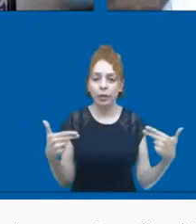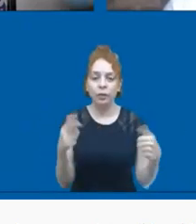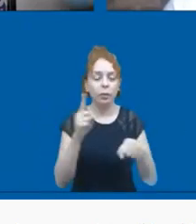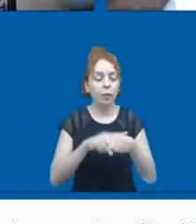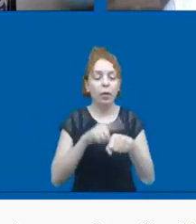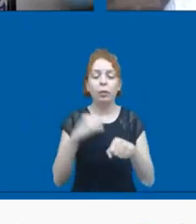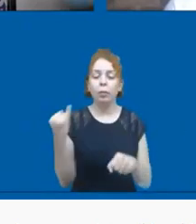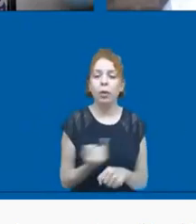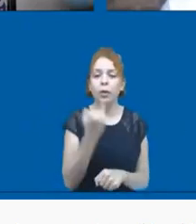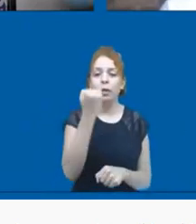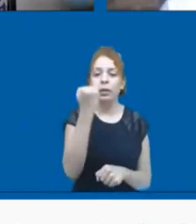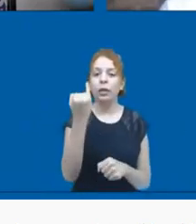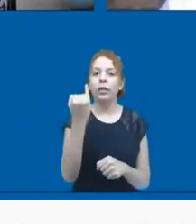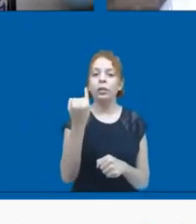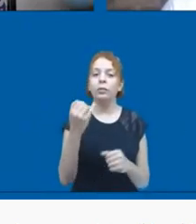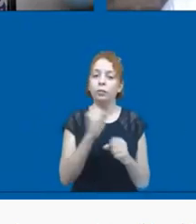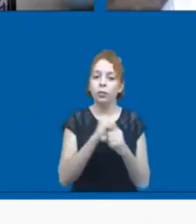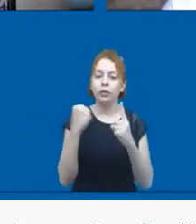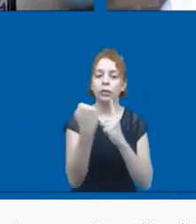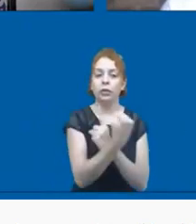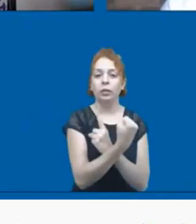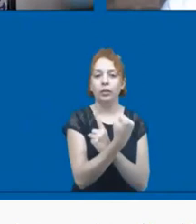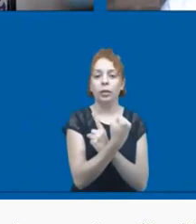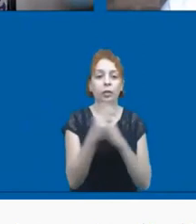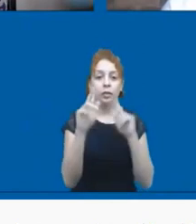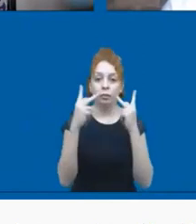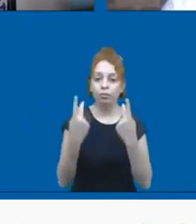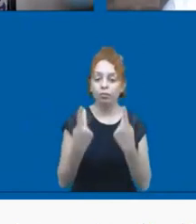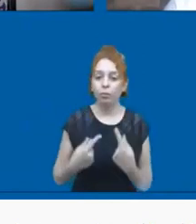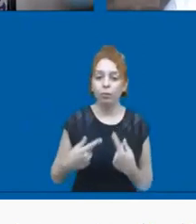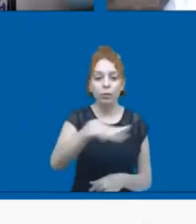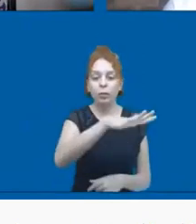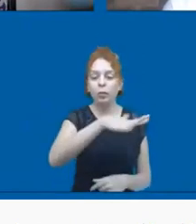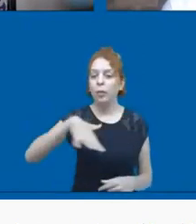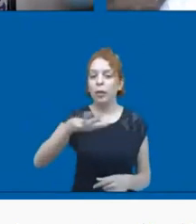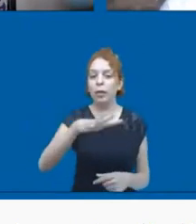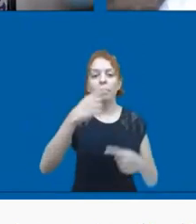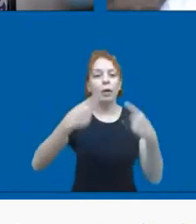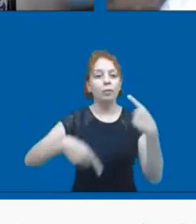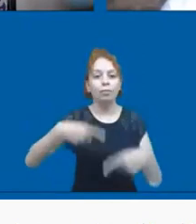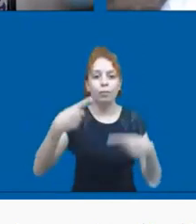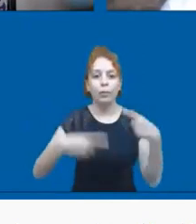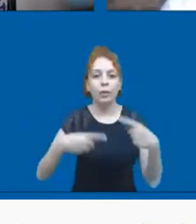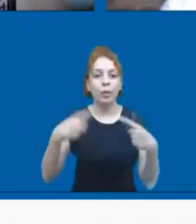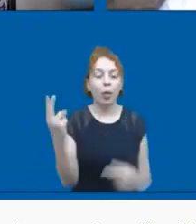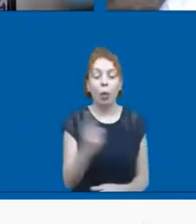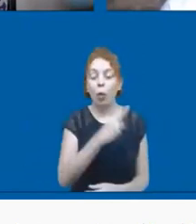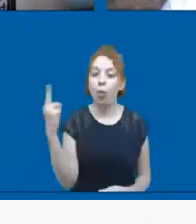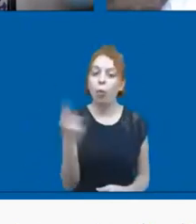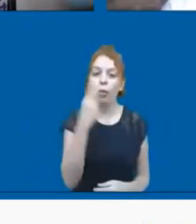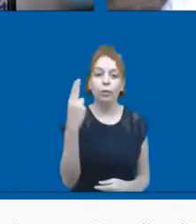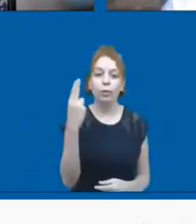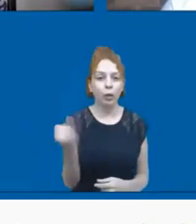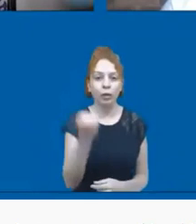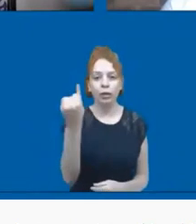tão importantes para a nossa sociedade, para a nossa humanidade como um todo. São debates super urgentes e